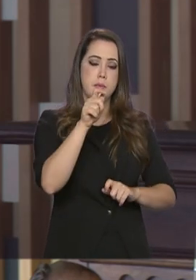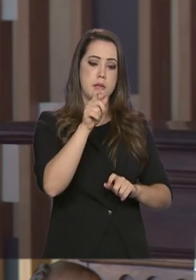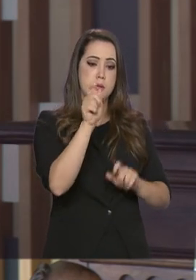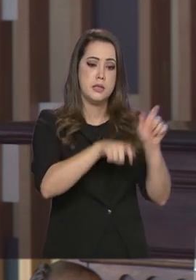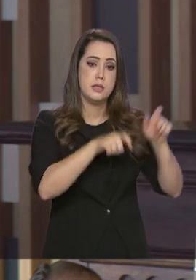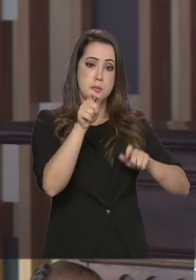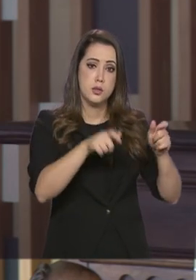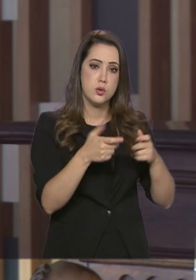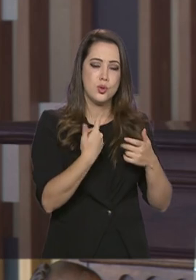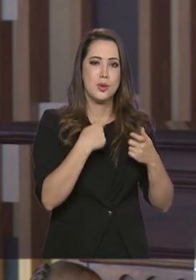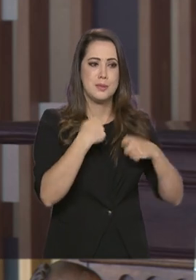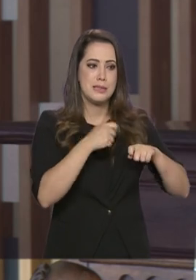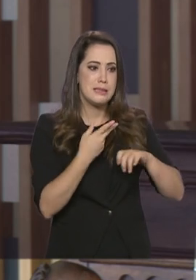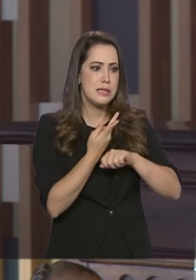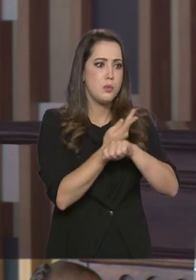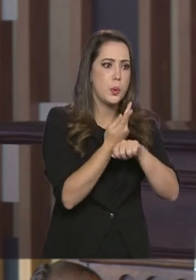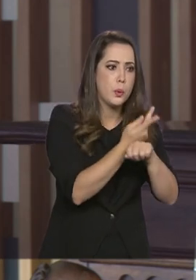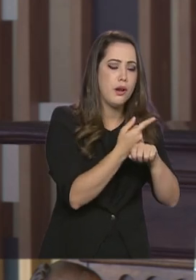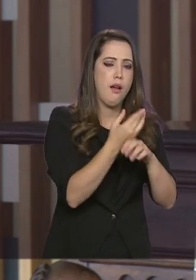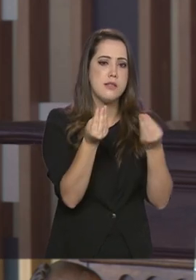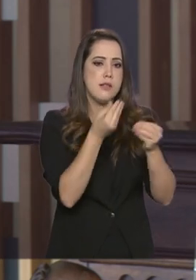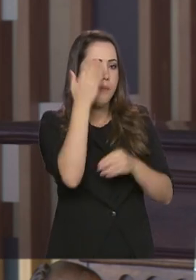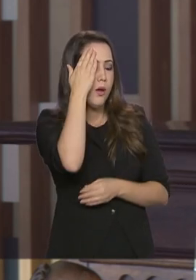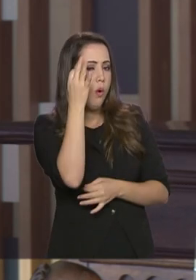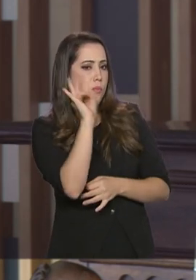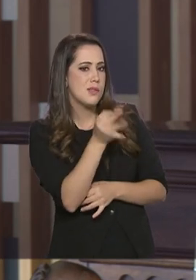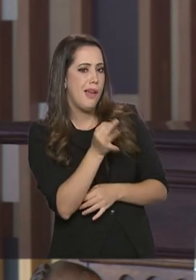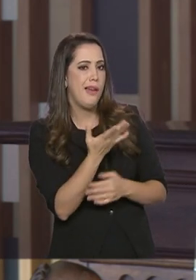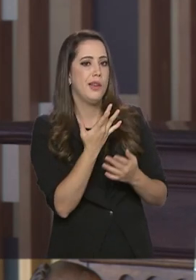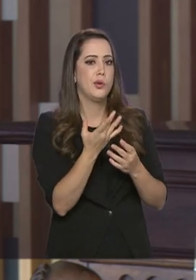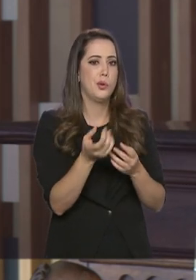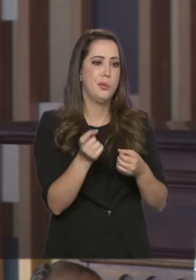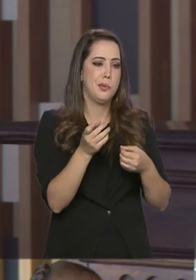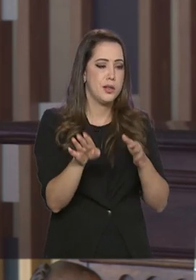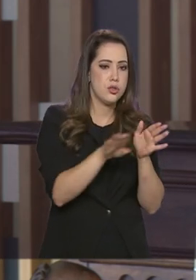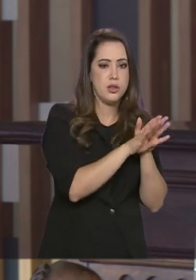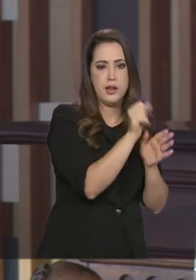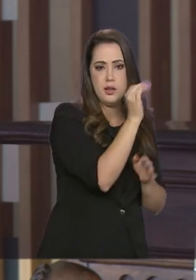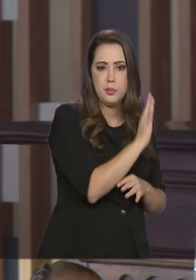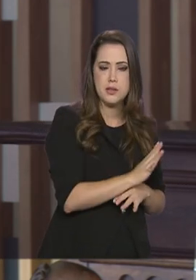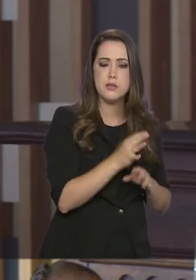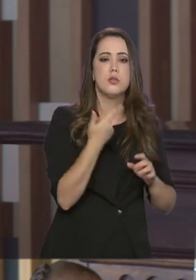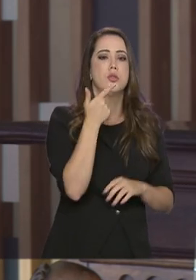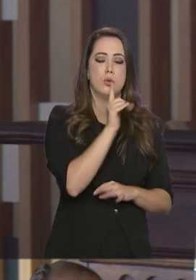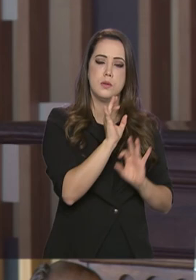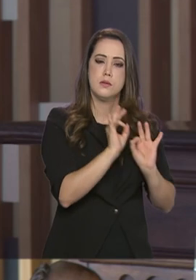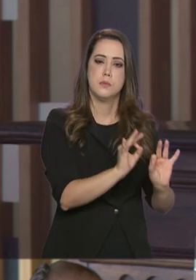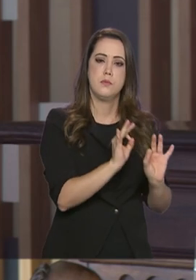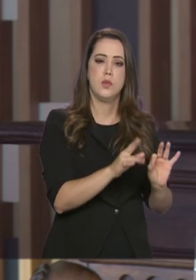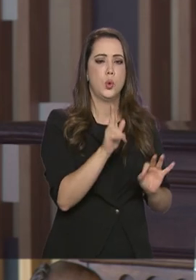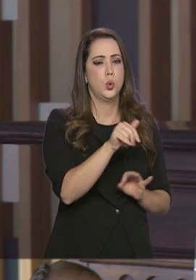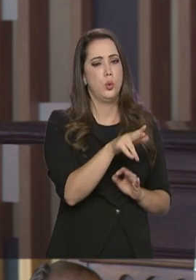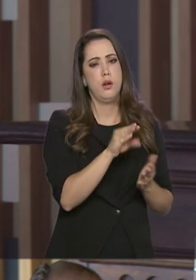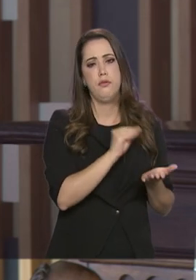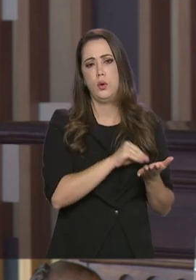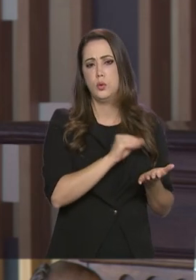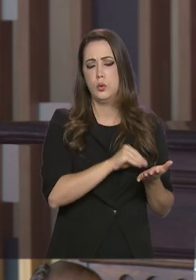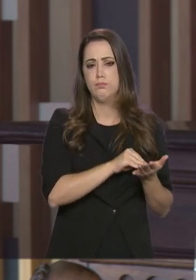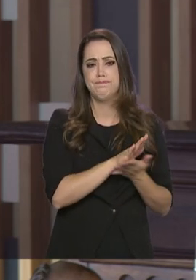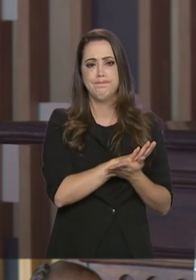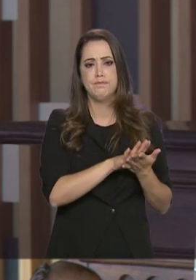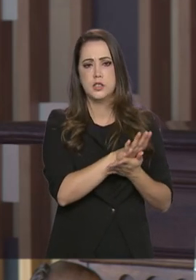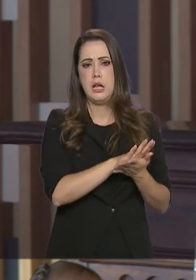fazer ali a burocracia das importações. Isso foi garantido. Nunca faltou essa